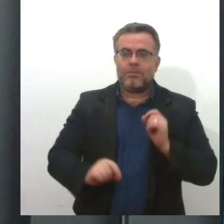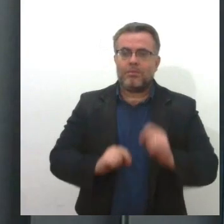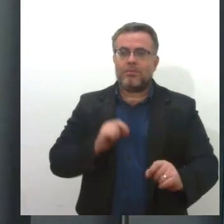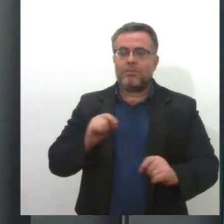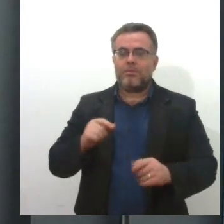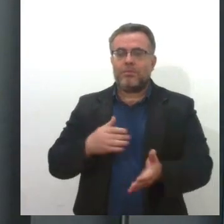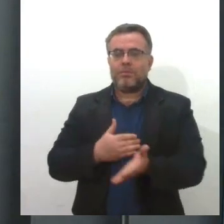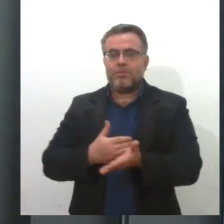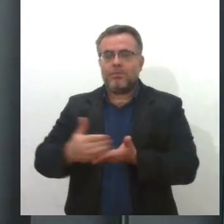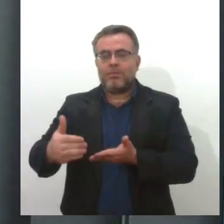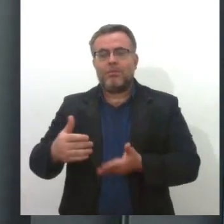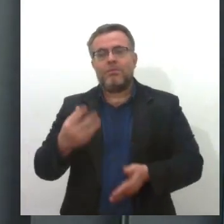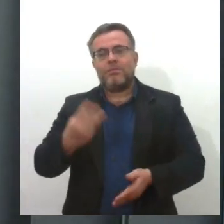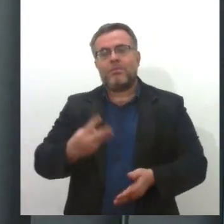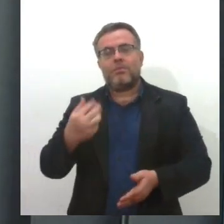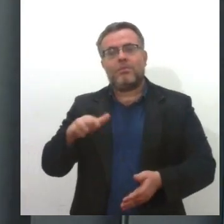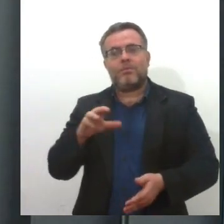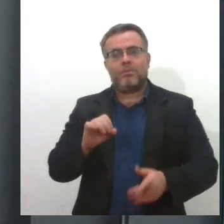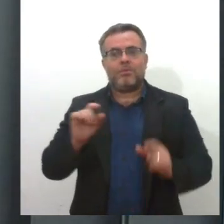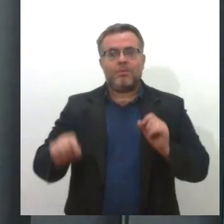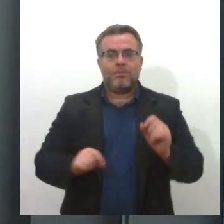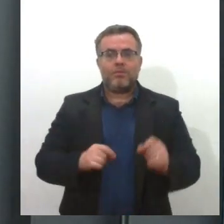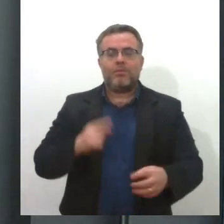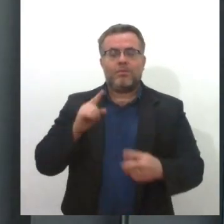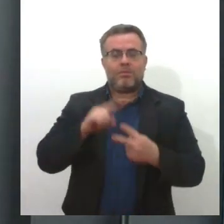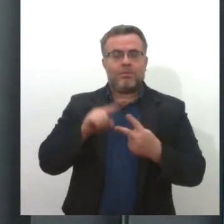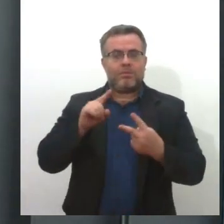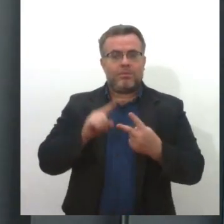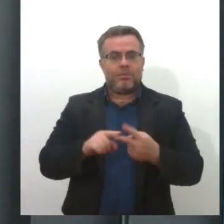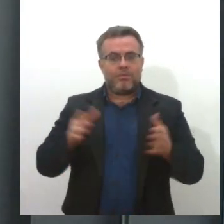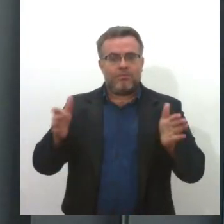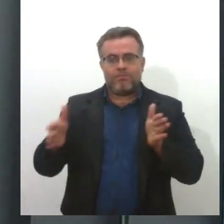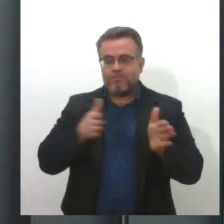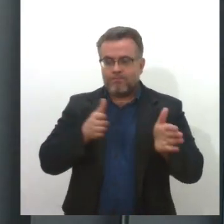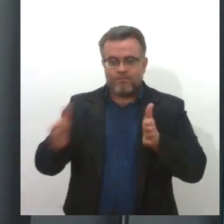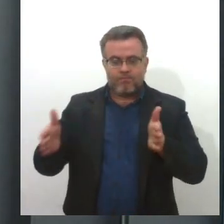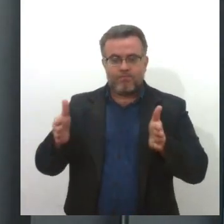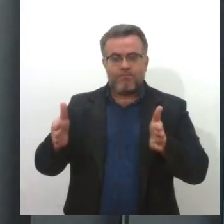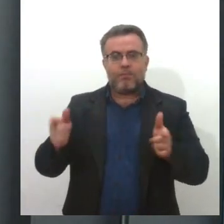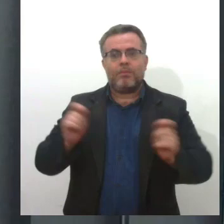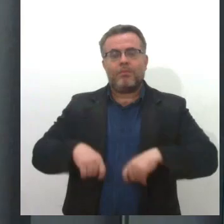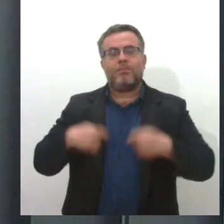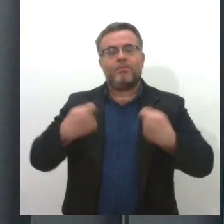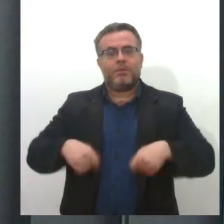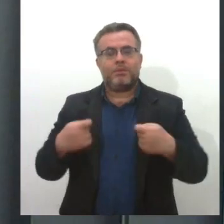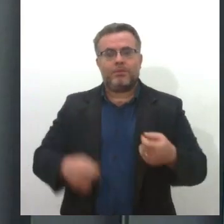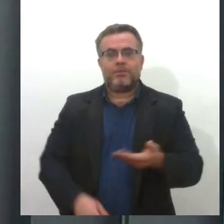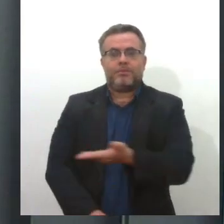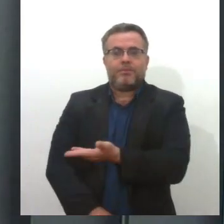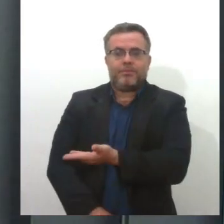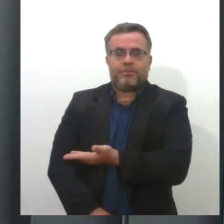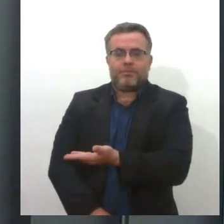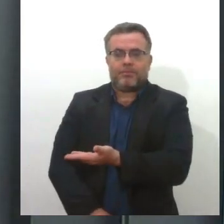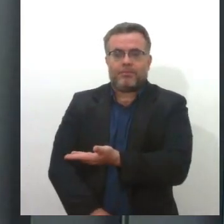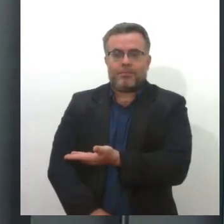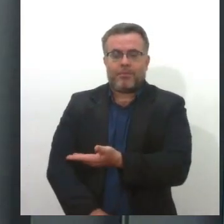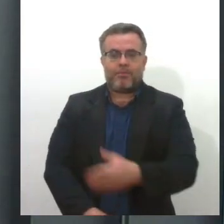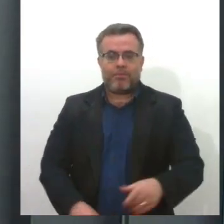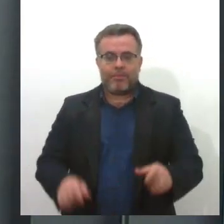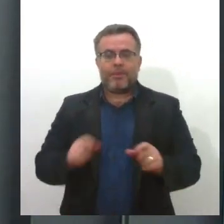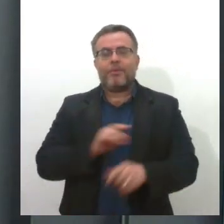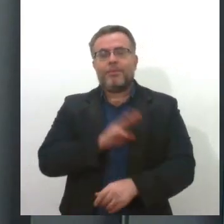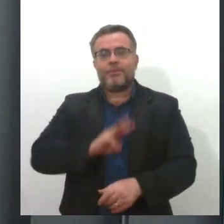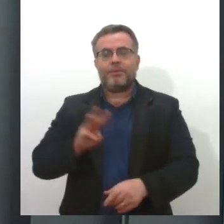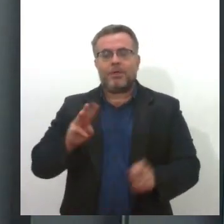3 de março. As duas etapas deverão ser realizadas através do site que aparece na tela. E o Banco